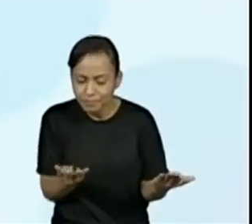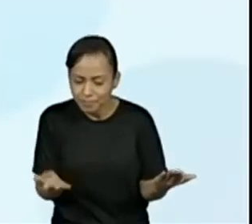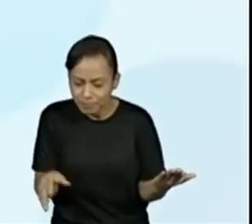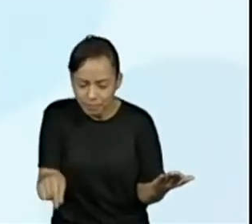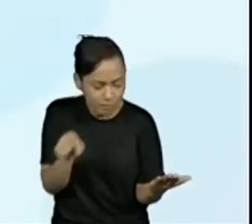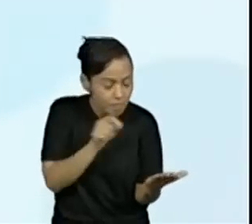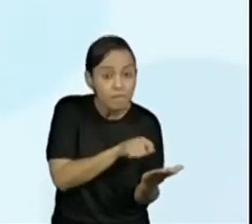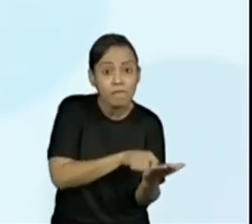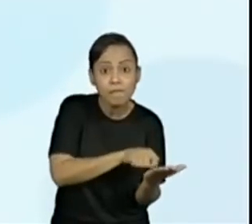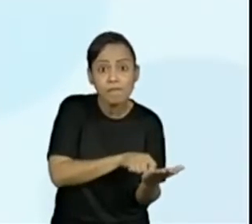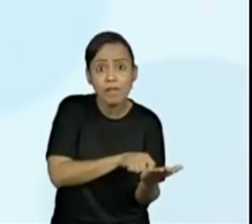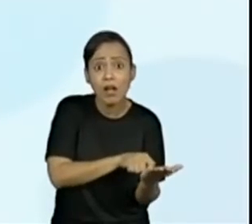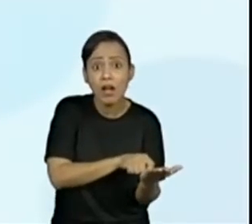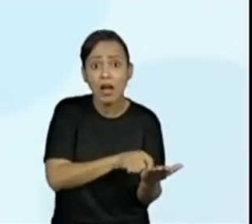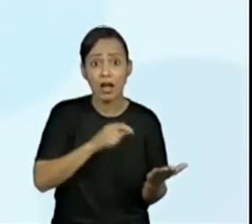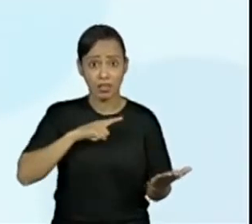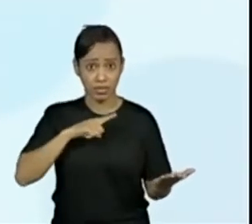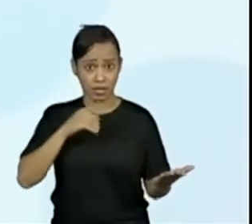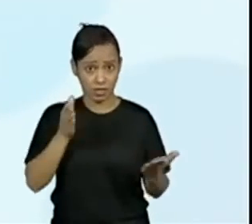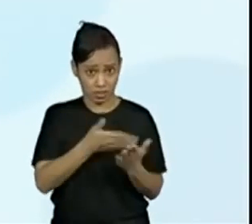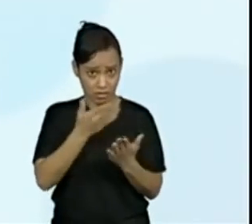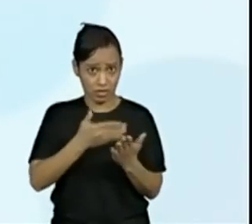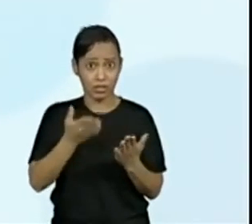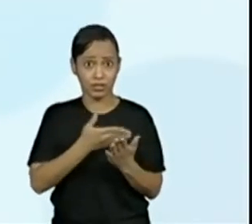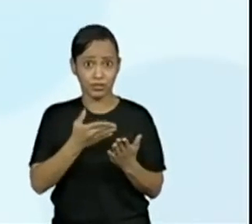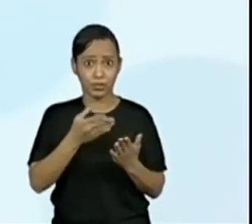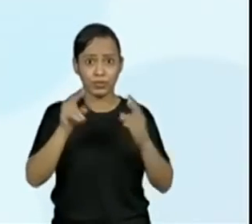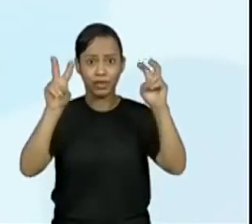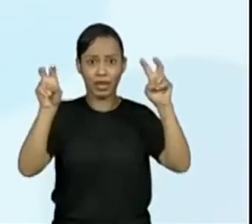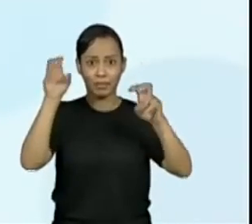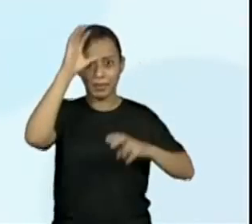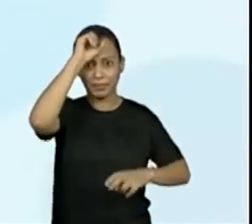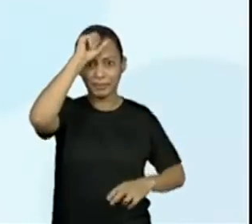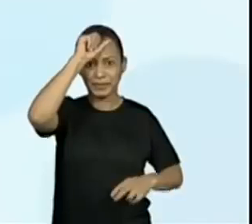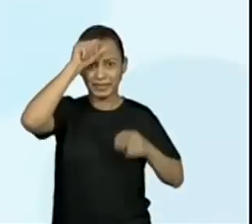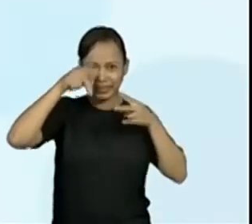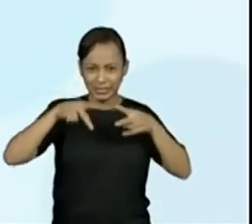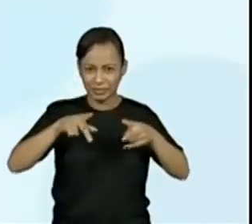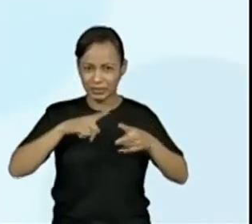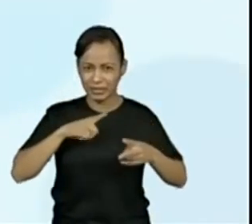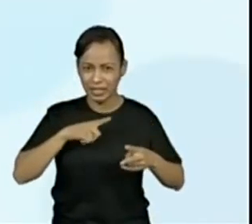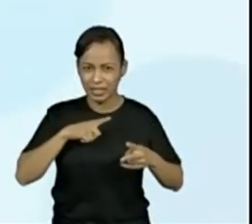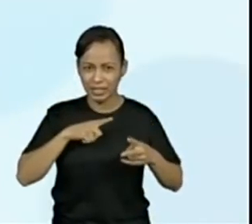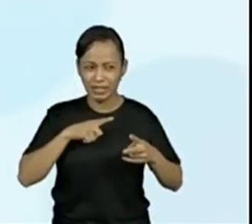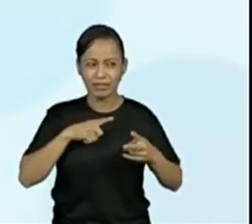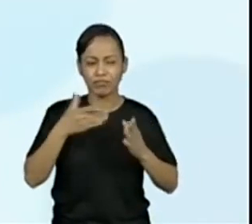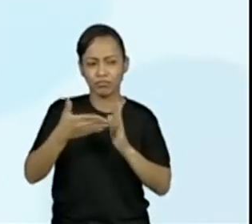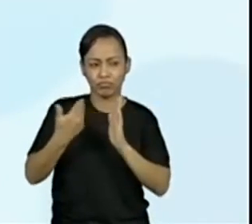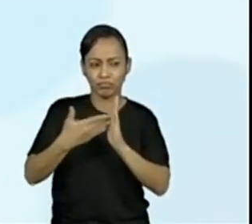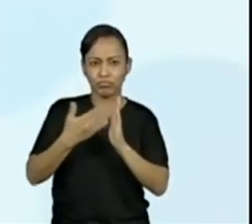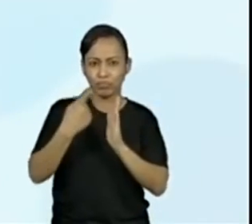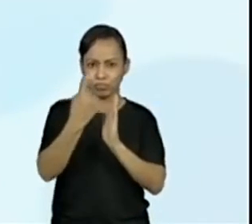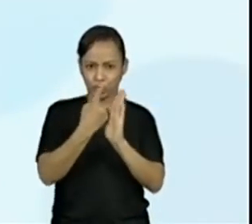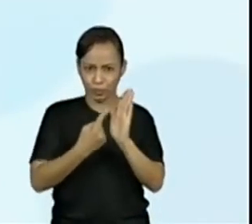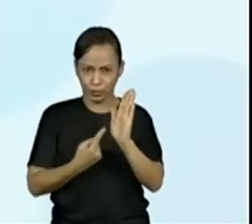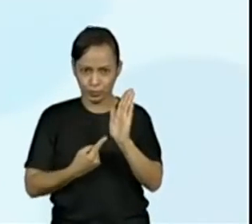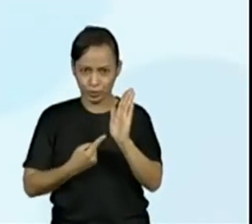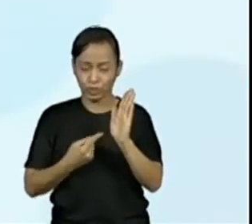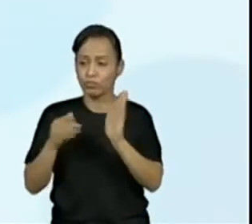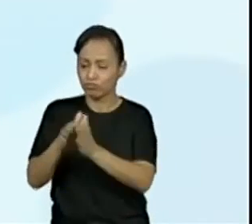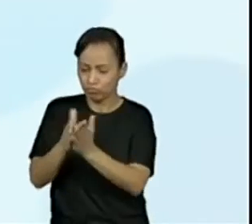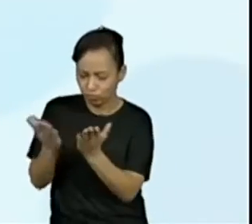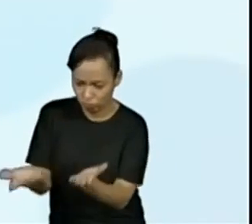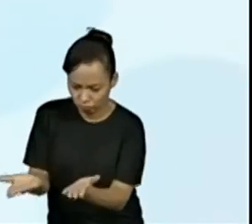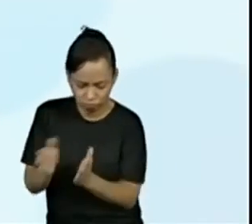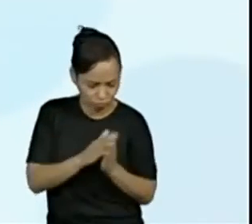o Aprender sempre, pode acompanhar. É o volume 3. Poxa vida,